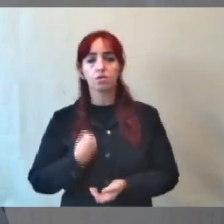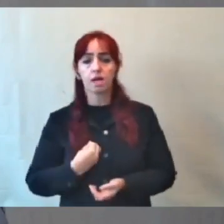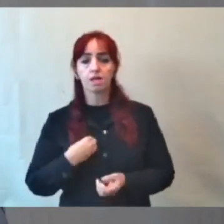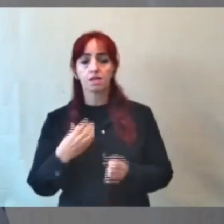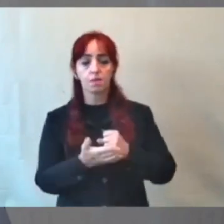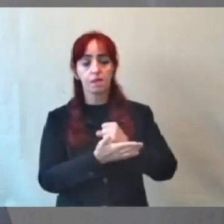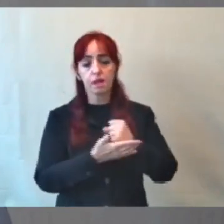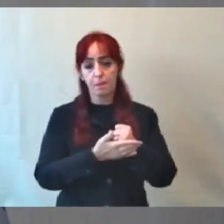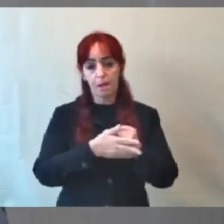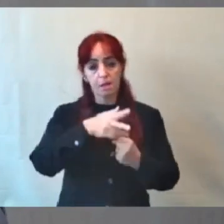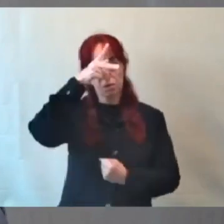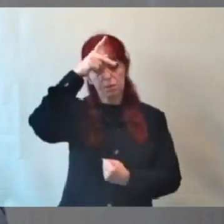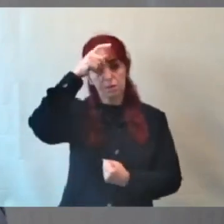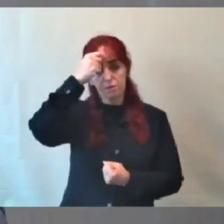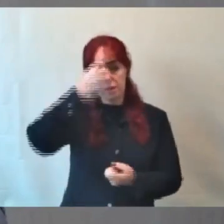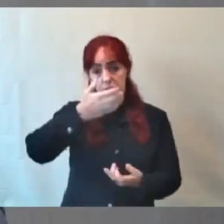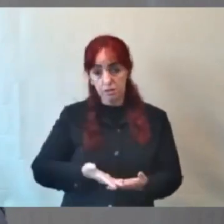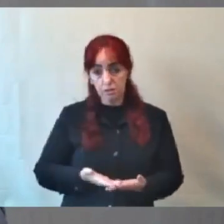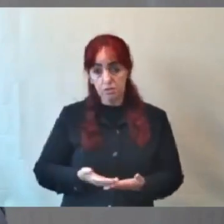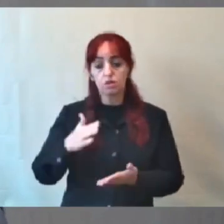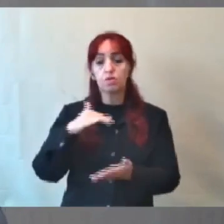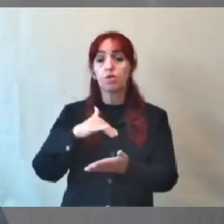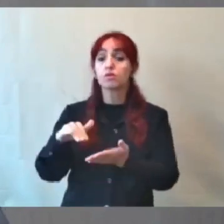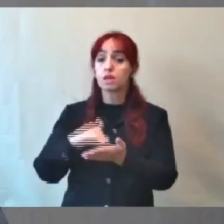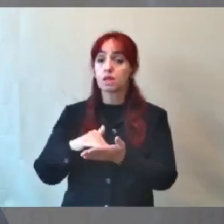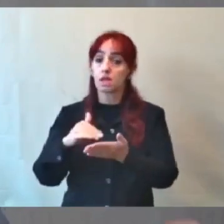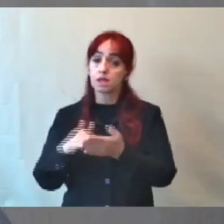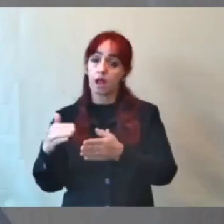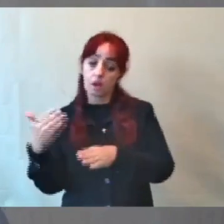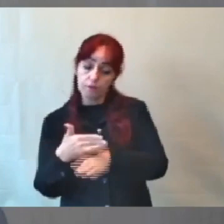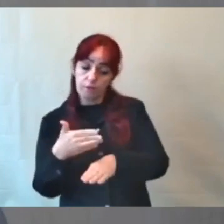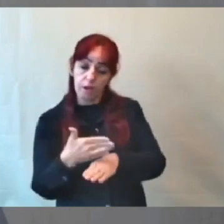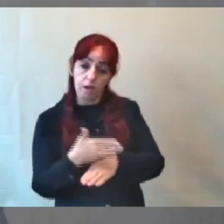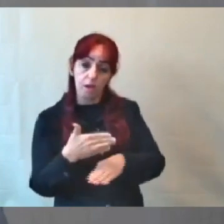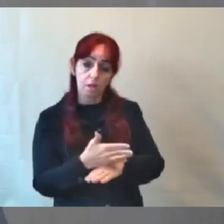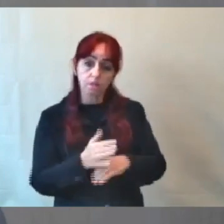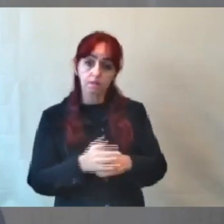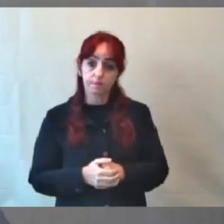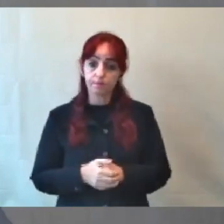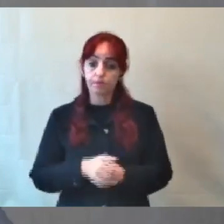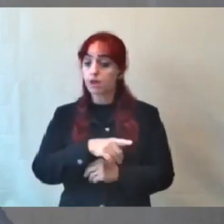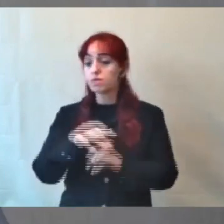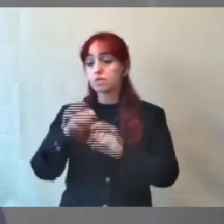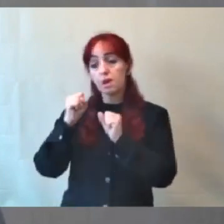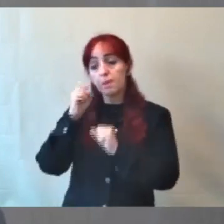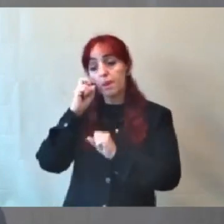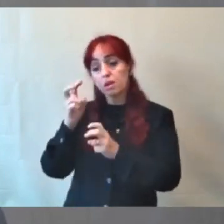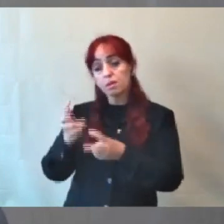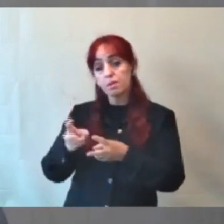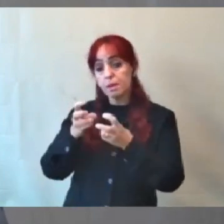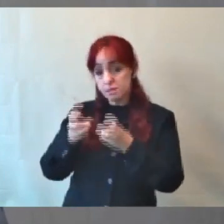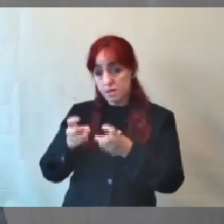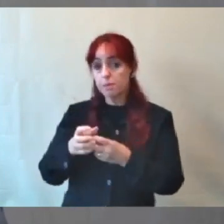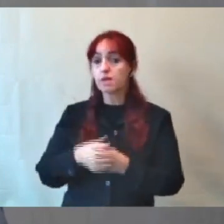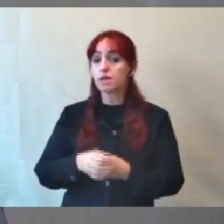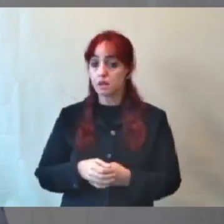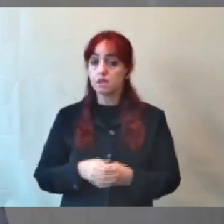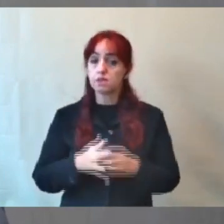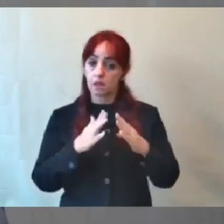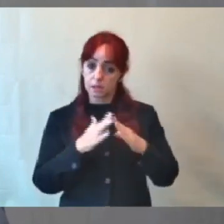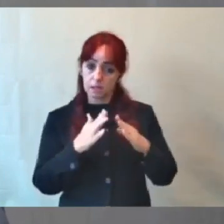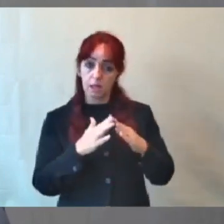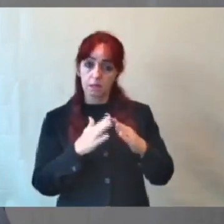prefeito, os secretários comparecem. Vossa Excelência pode observar isso nos anéis da casa, fica gravado.